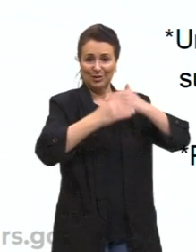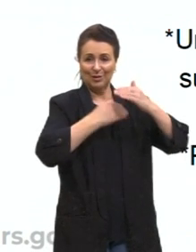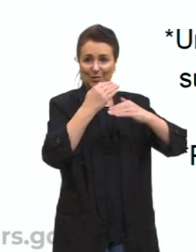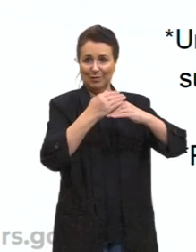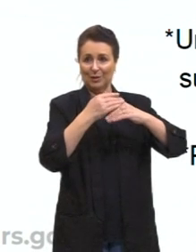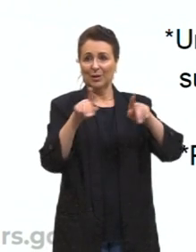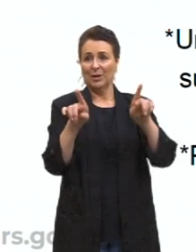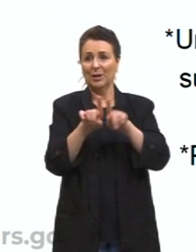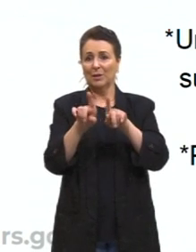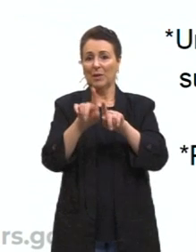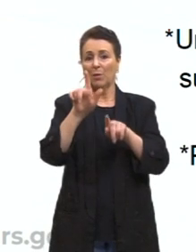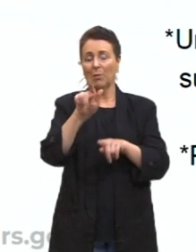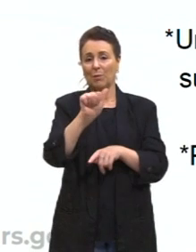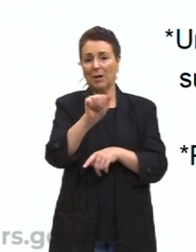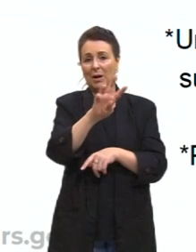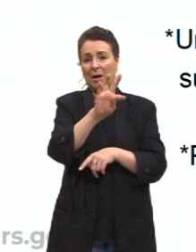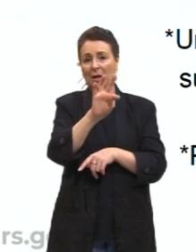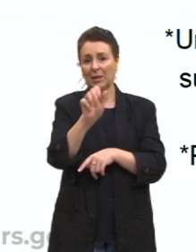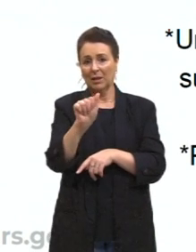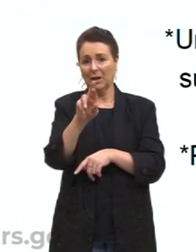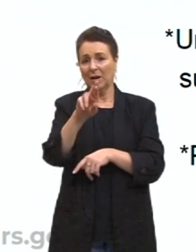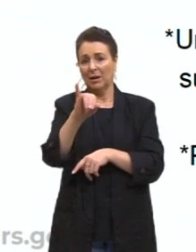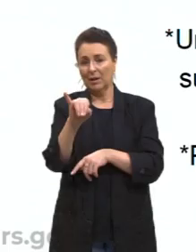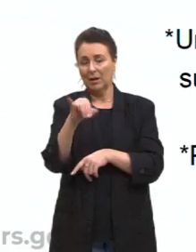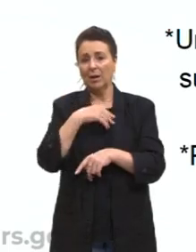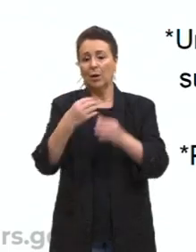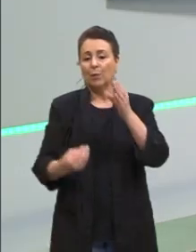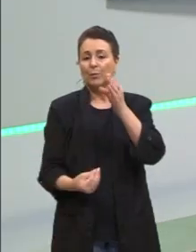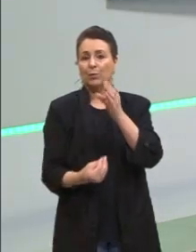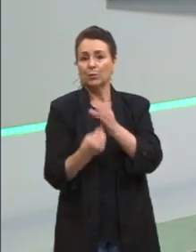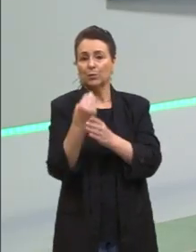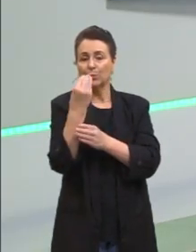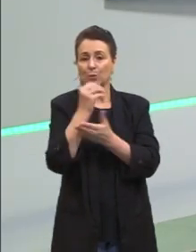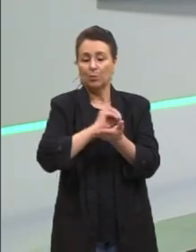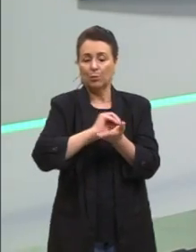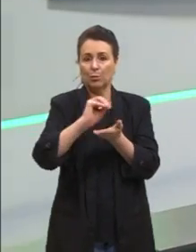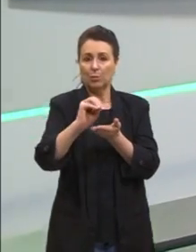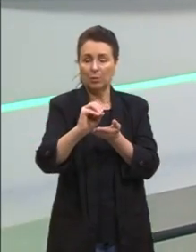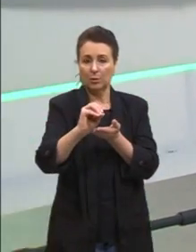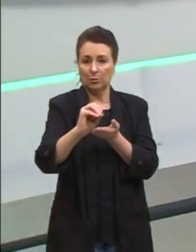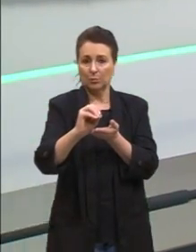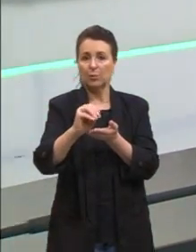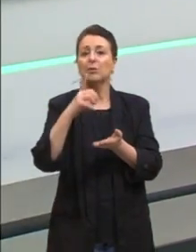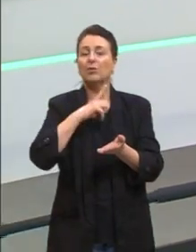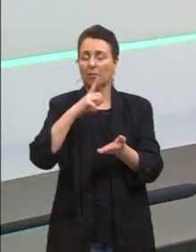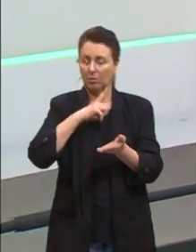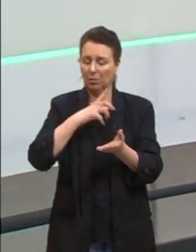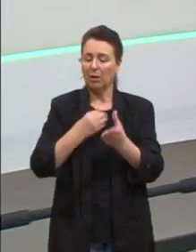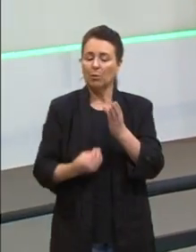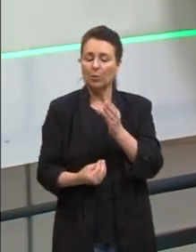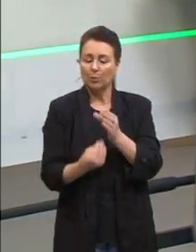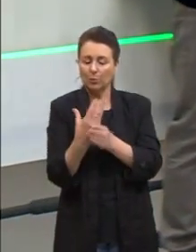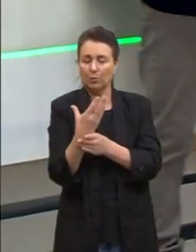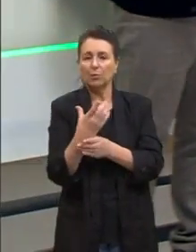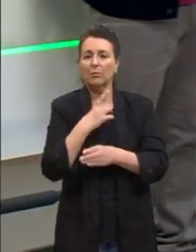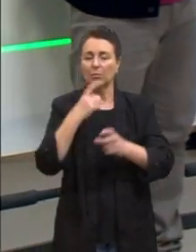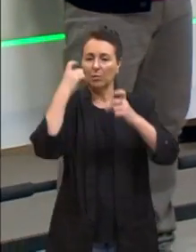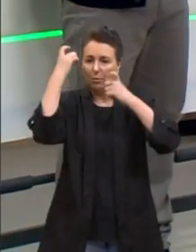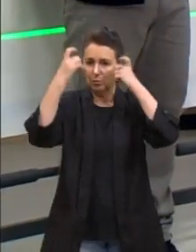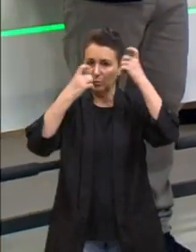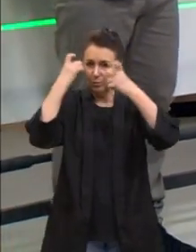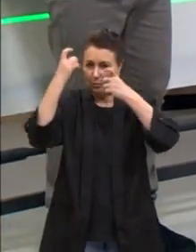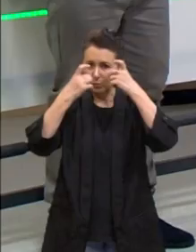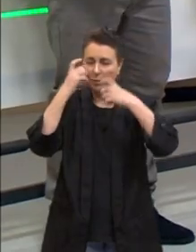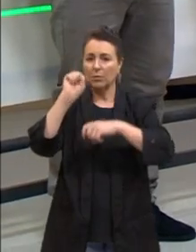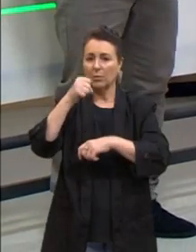ainda traz algumas perspectivas, né? Os produtos orgânicos, já existe uma produção, já existe uma preocupação em relação a isso, né? Existe todo